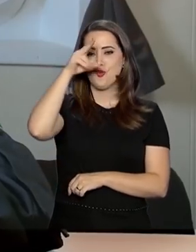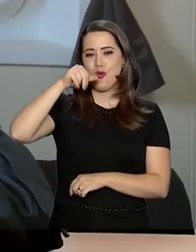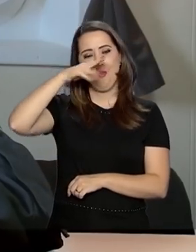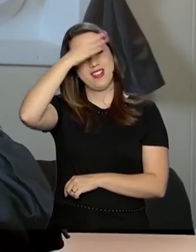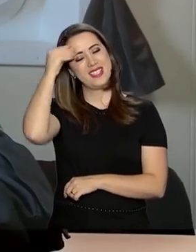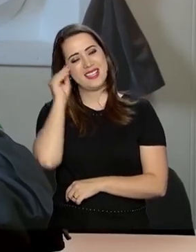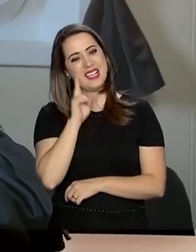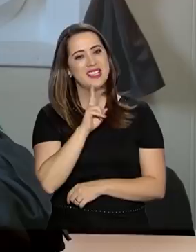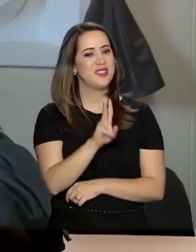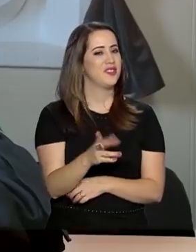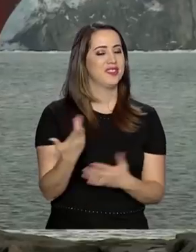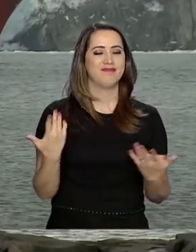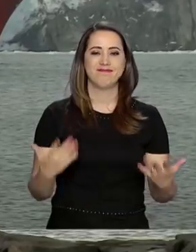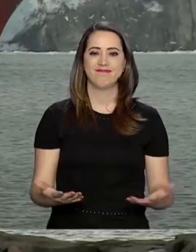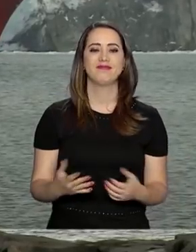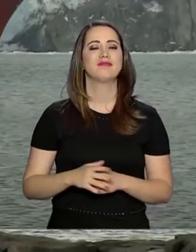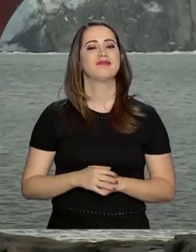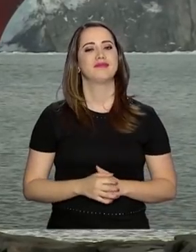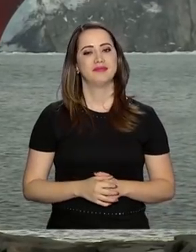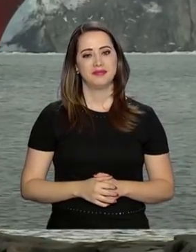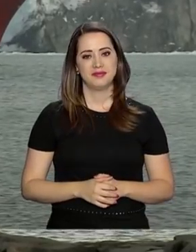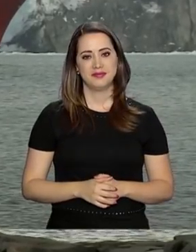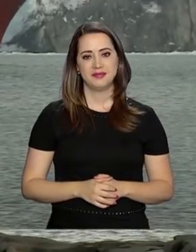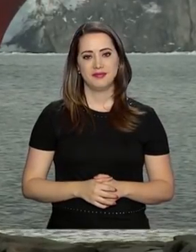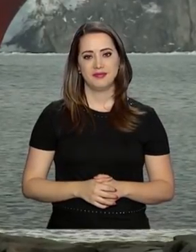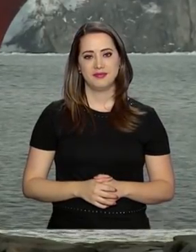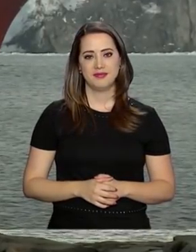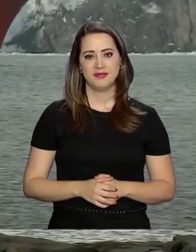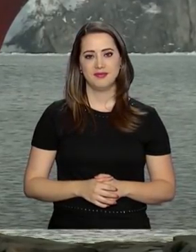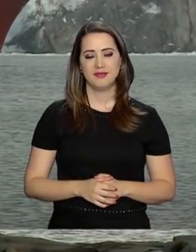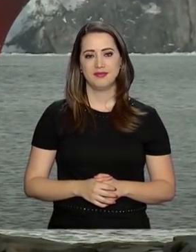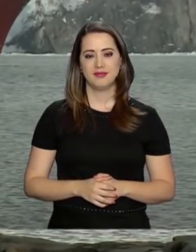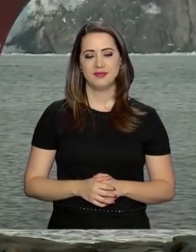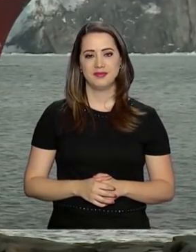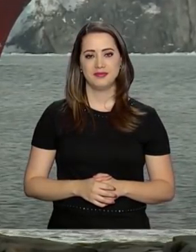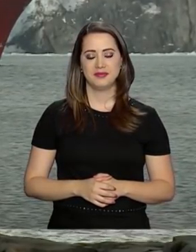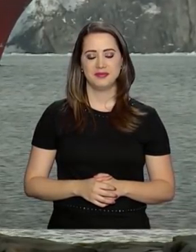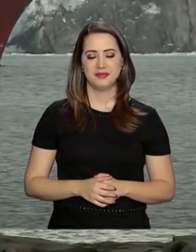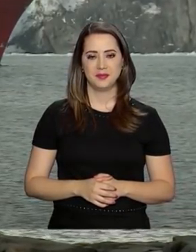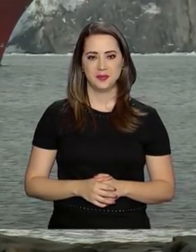o impossível não existe. A gente nunca esquece.